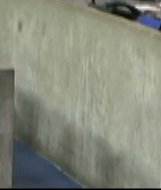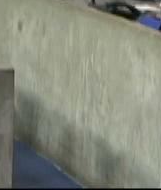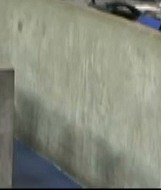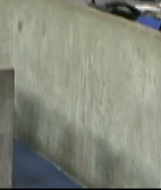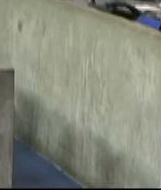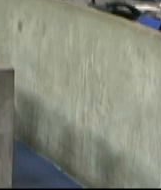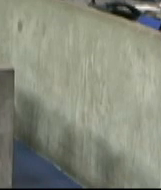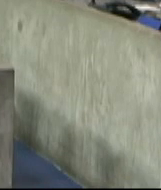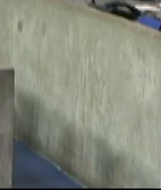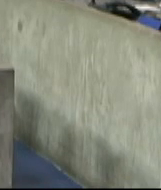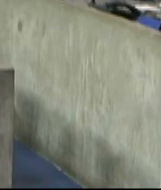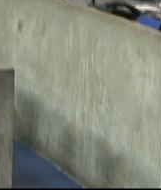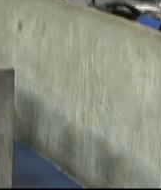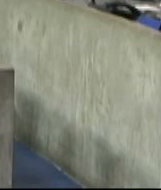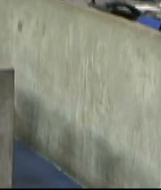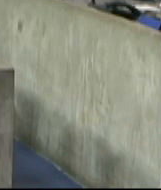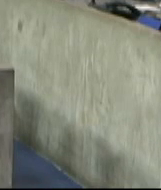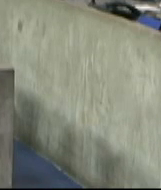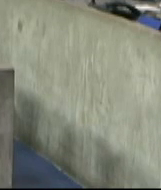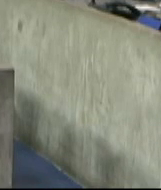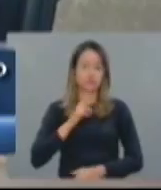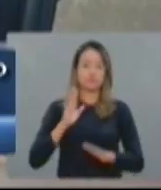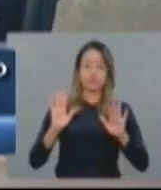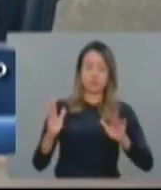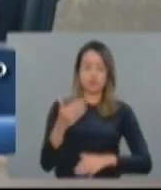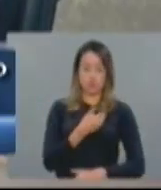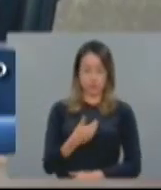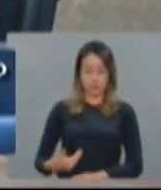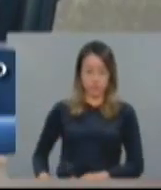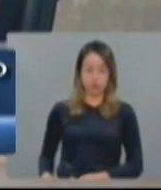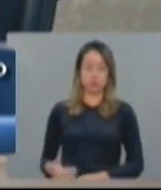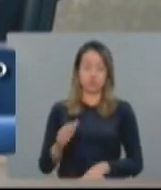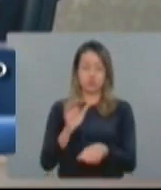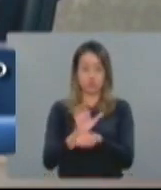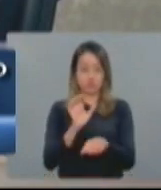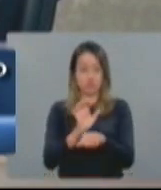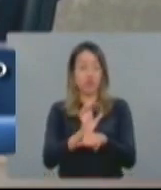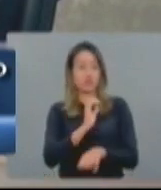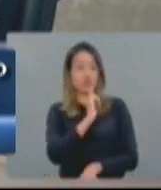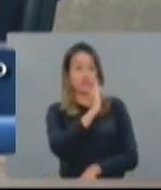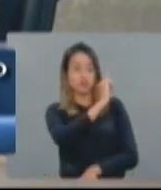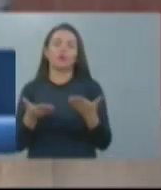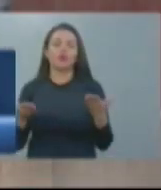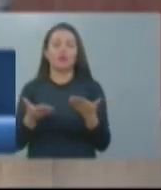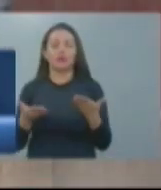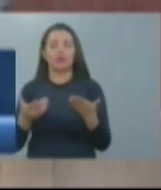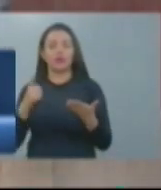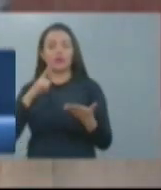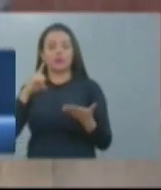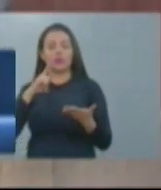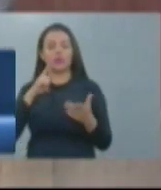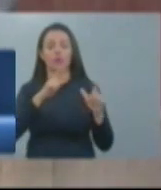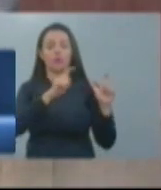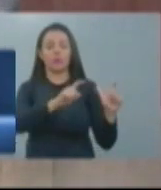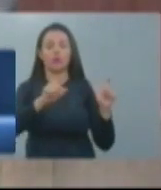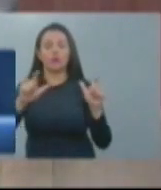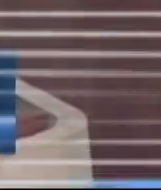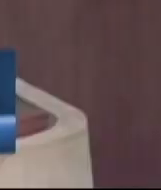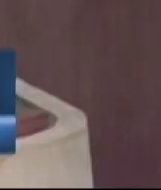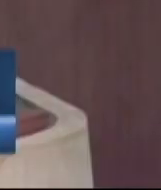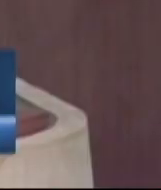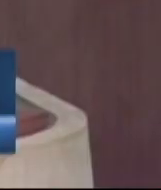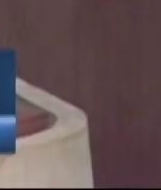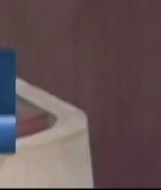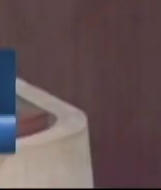recuperação para menores em conflitos com a lei. Os parlamentares repercutiram as condições atuais desses centros.